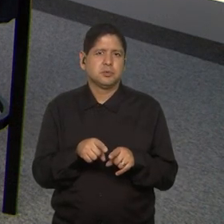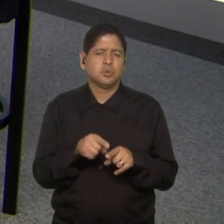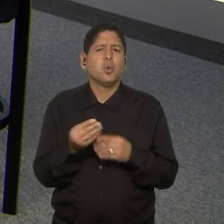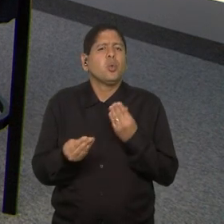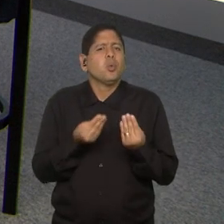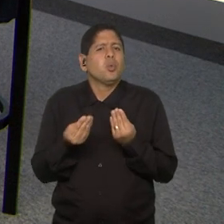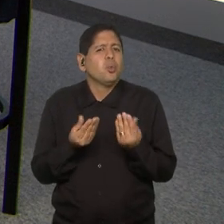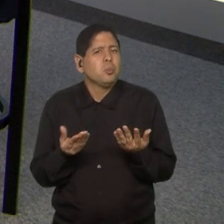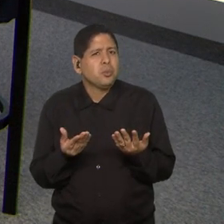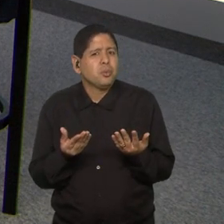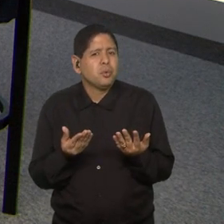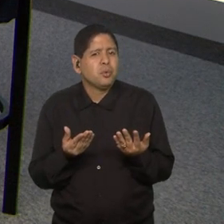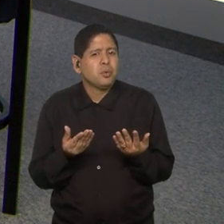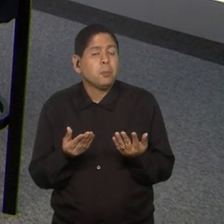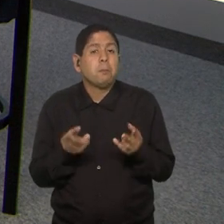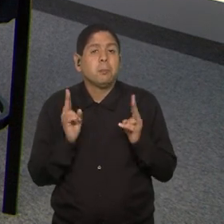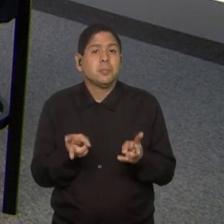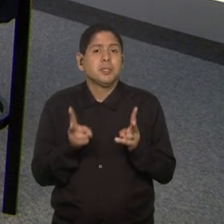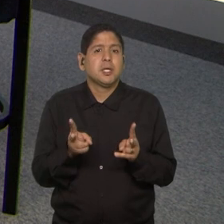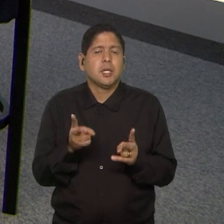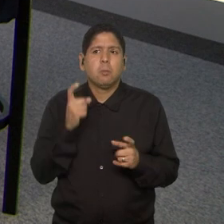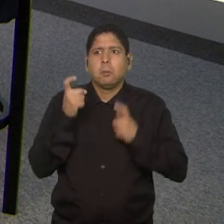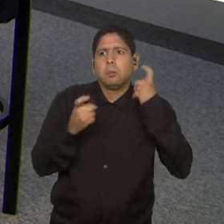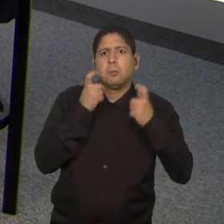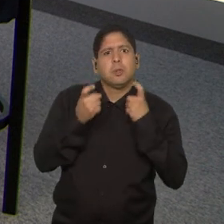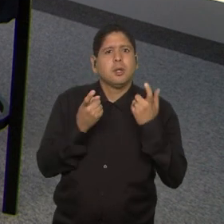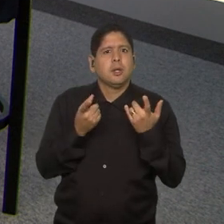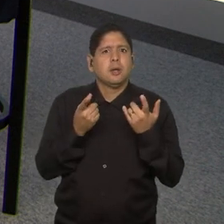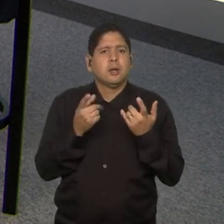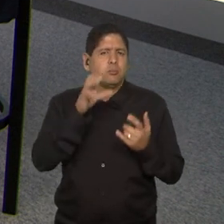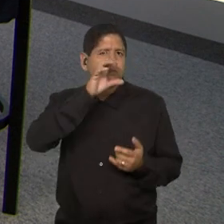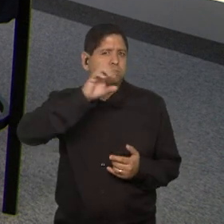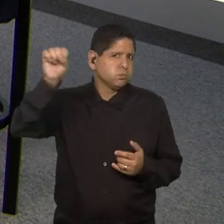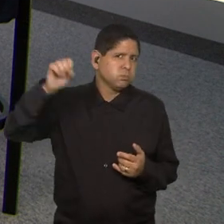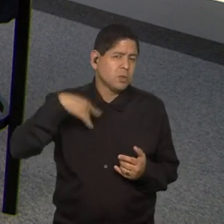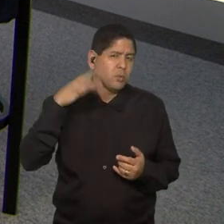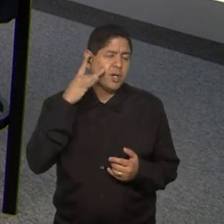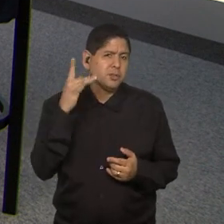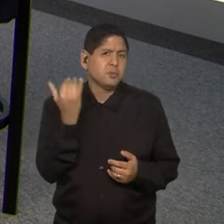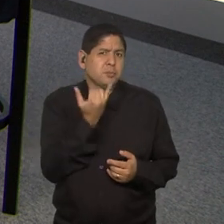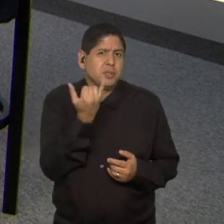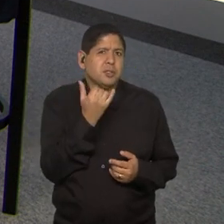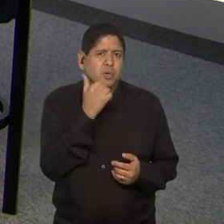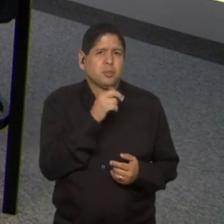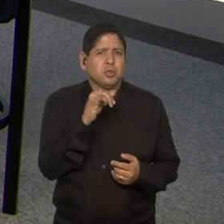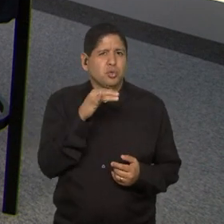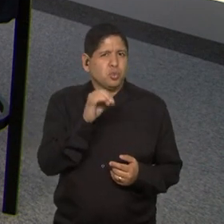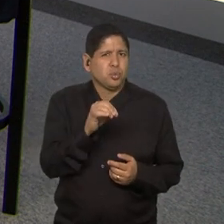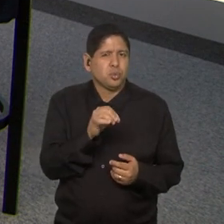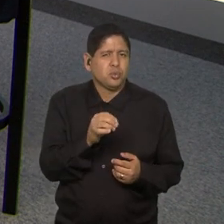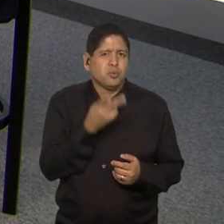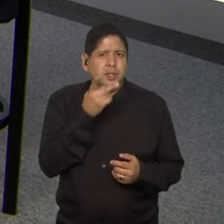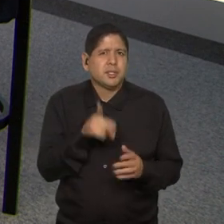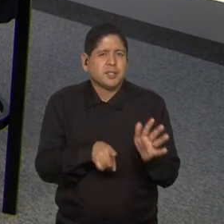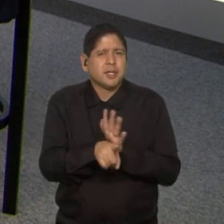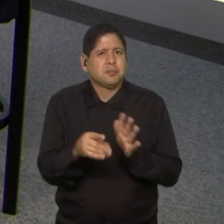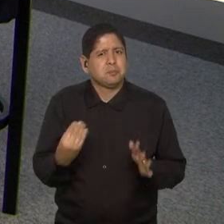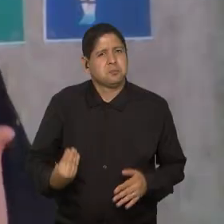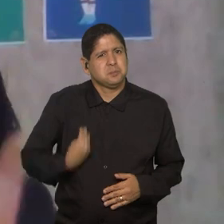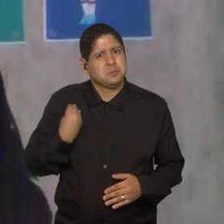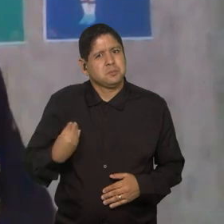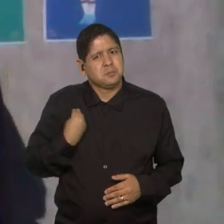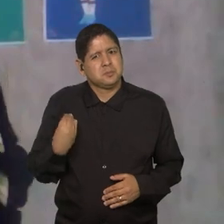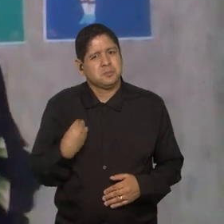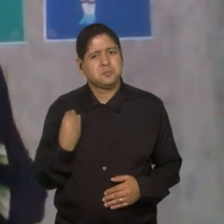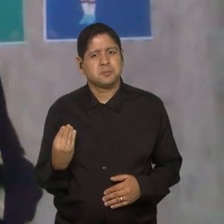manter, a preocupação de manter essas conquistas. Achei muito importante que o Júlio comentou sobre a participação